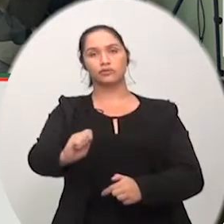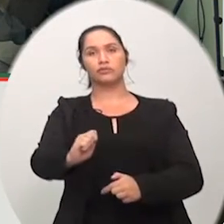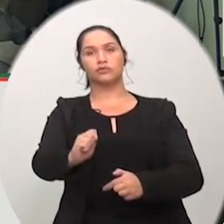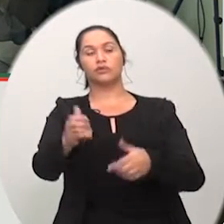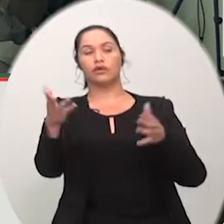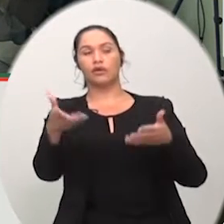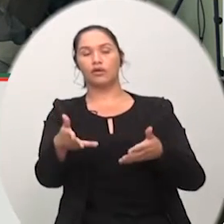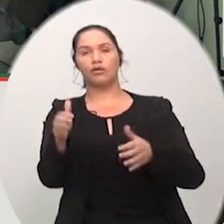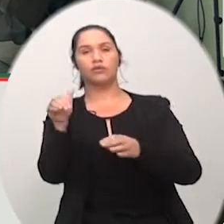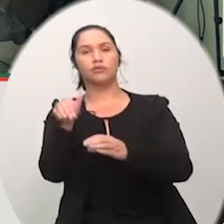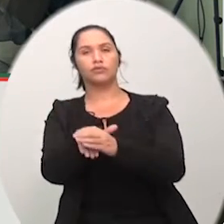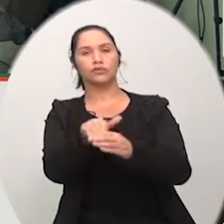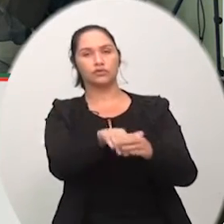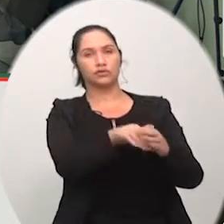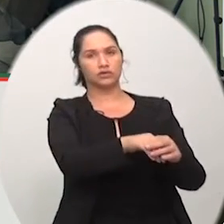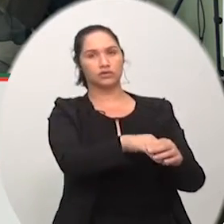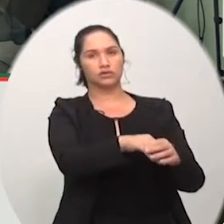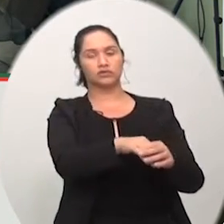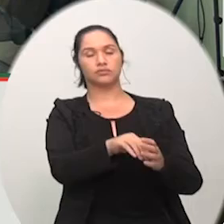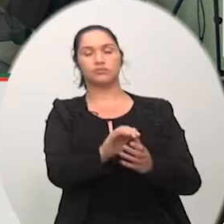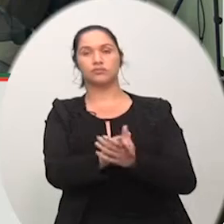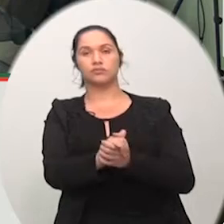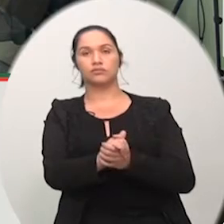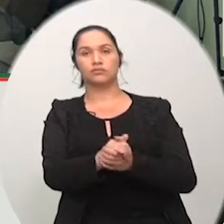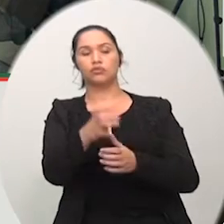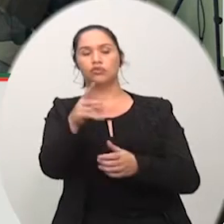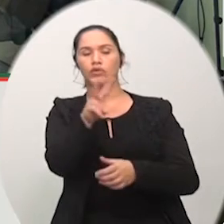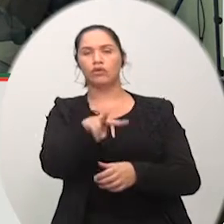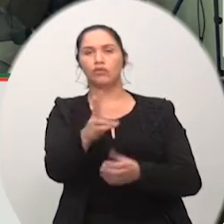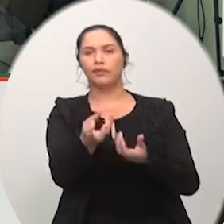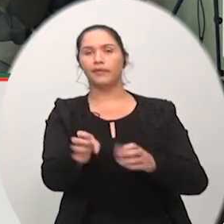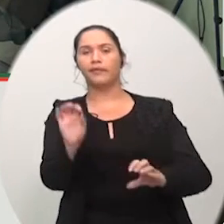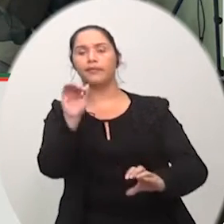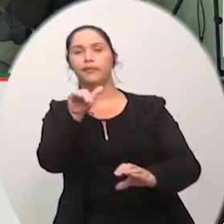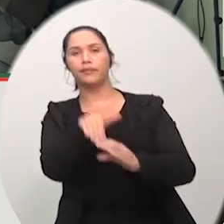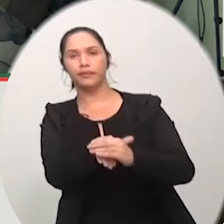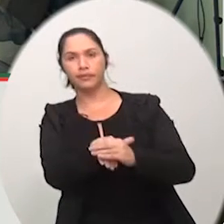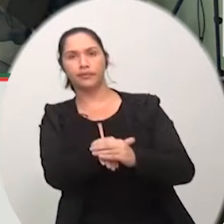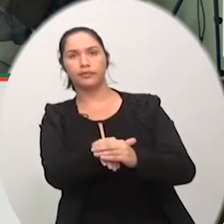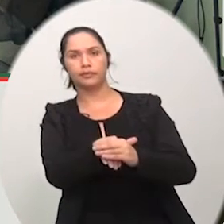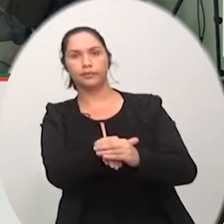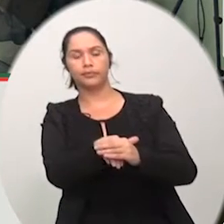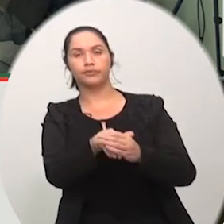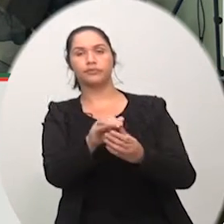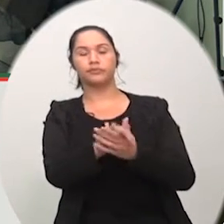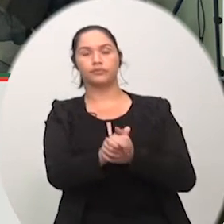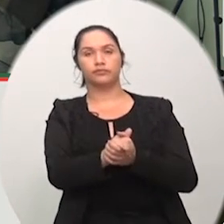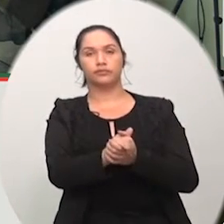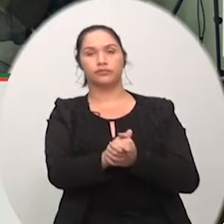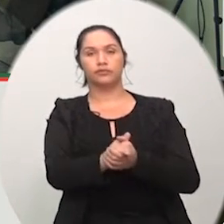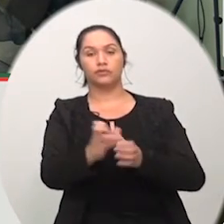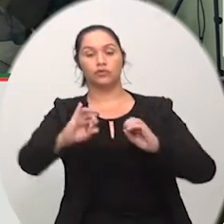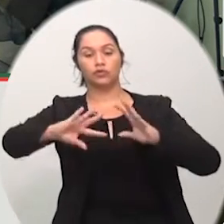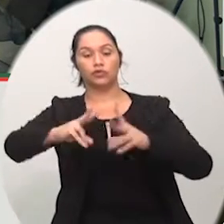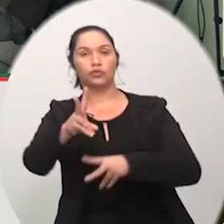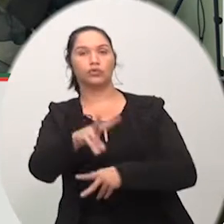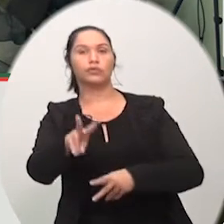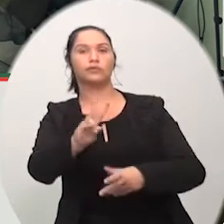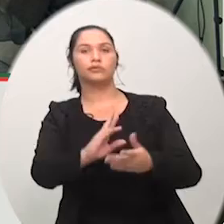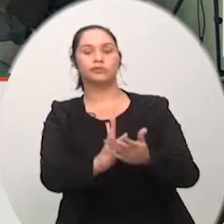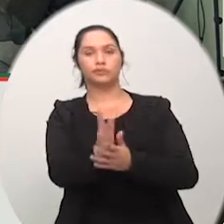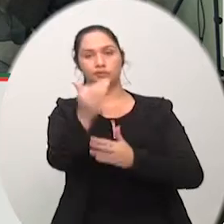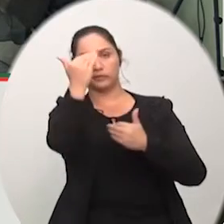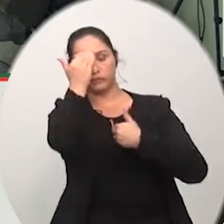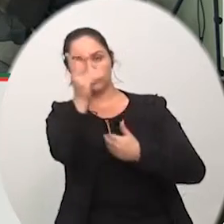do PE 109 barra 2018 os contrários se manifestam favorável permaneça como estão aprovado por unanimidade